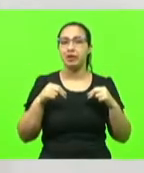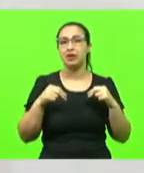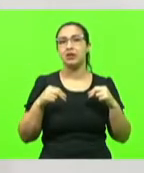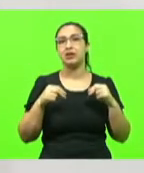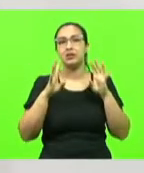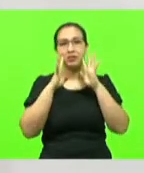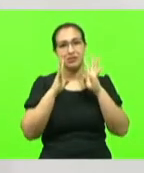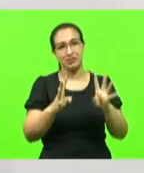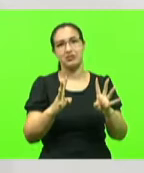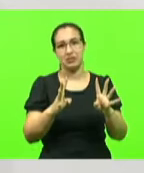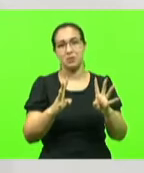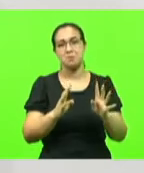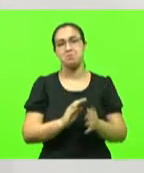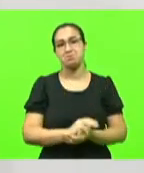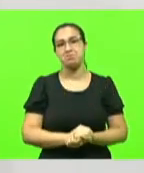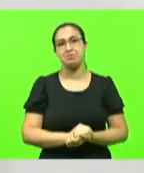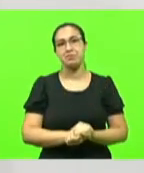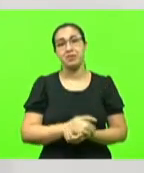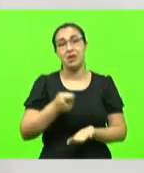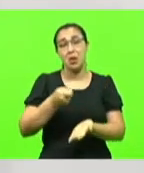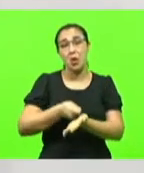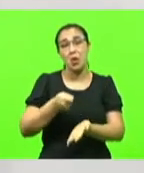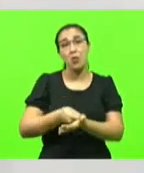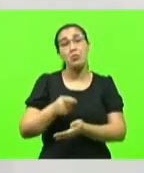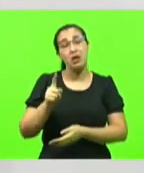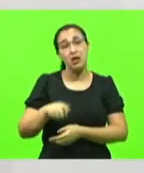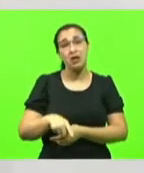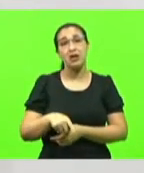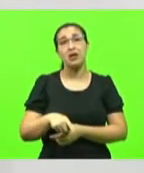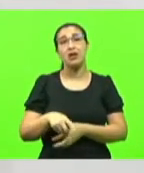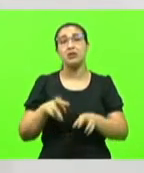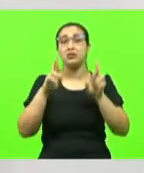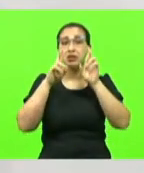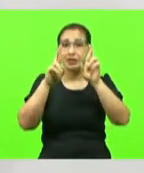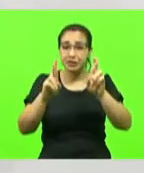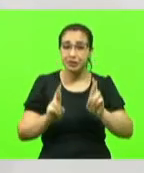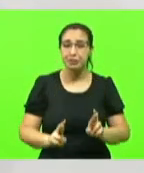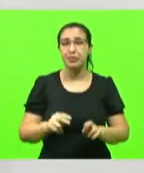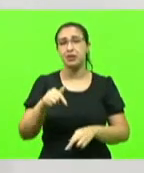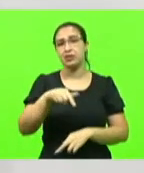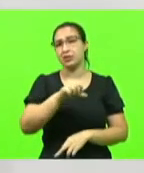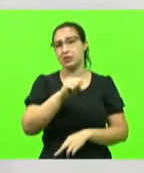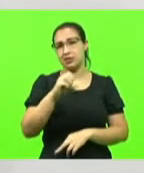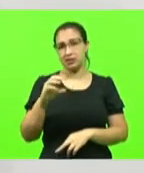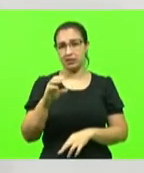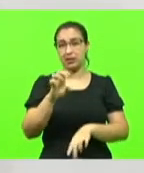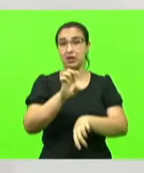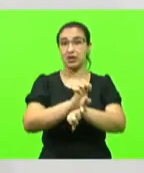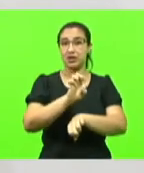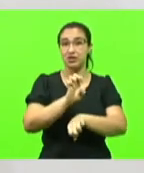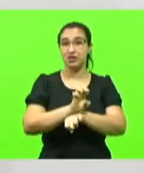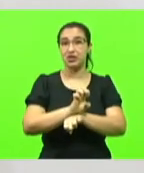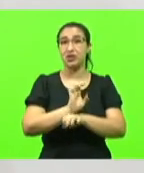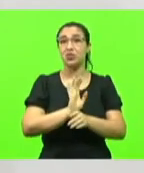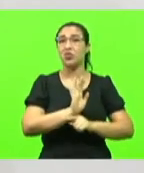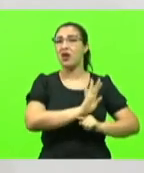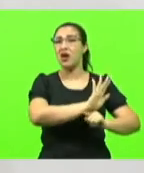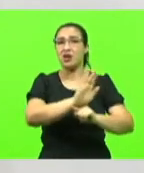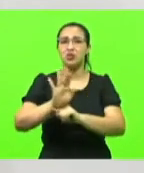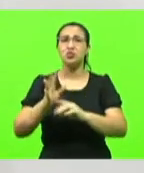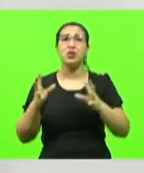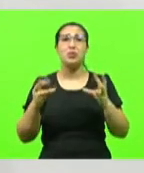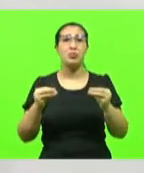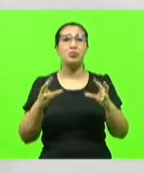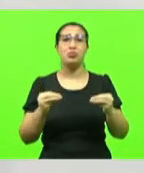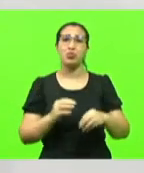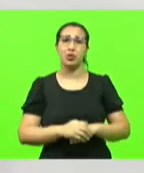recebendo. Essa é a nossa cobrança, uma cobrança de respeito, uma cobrança de um Estado que contribui, que é exemplo para